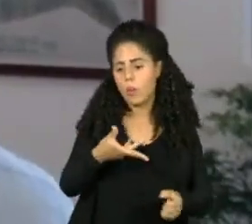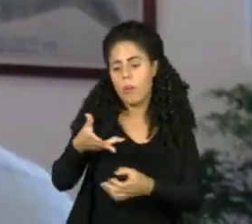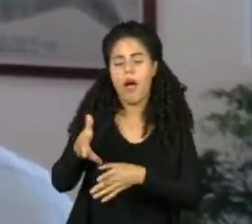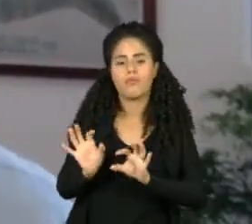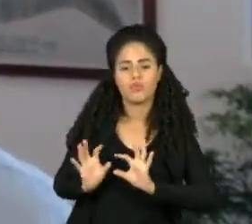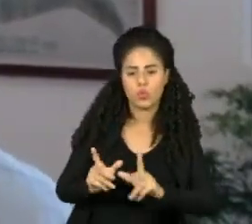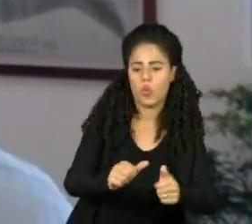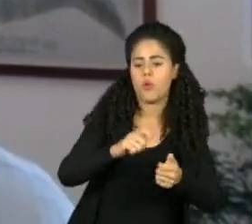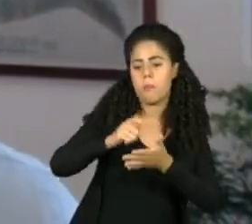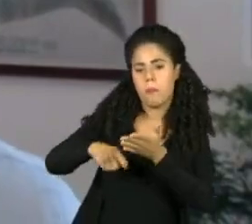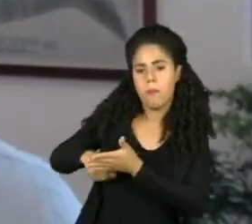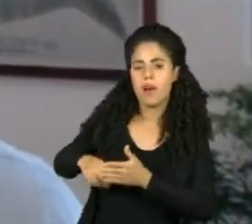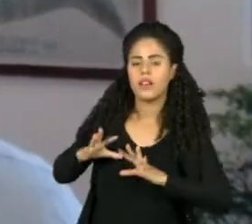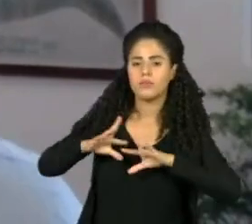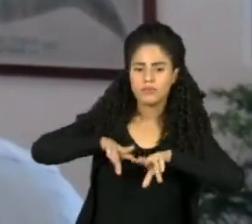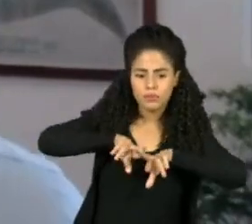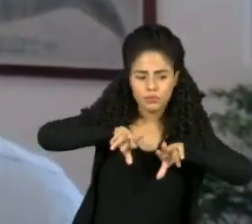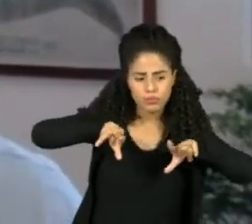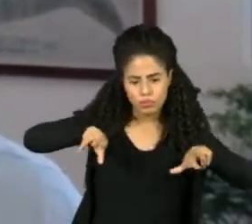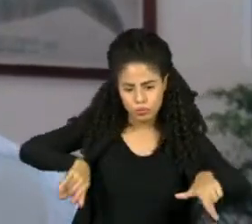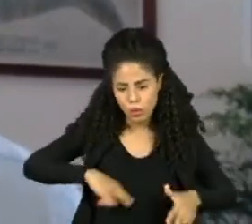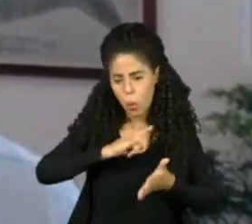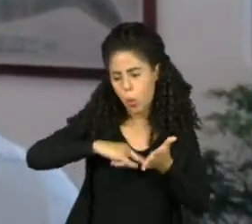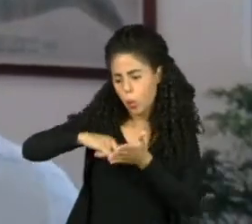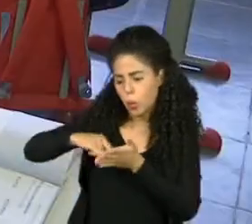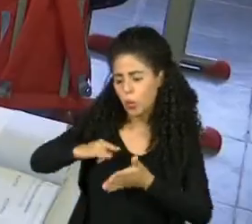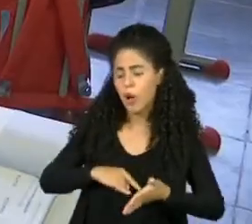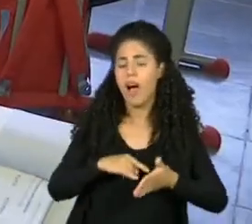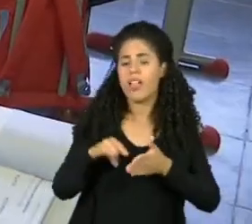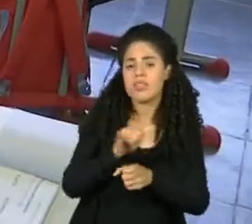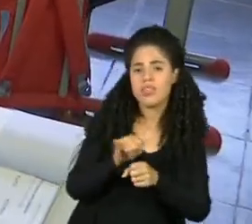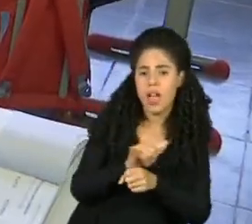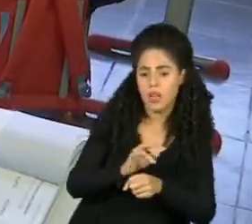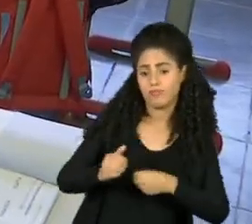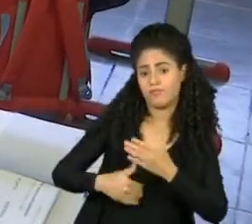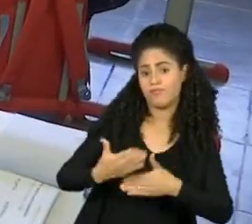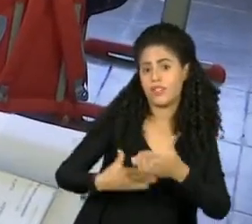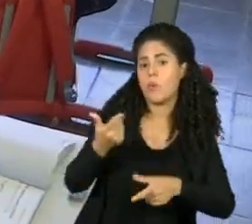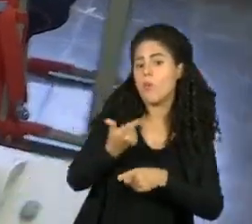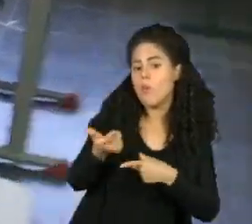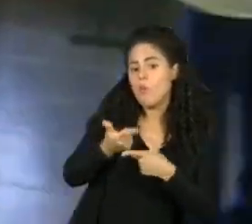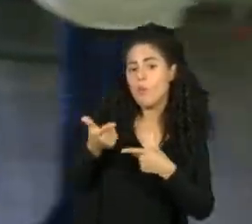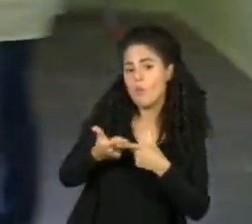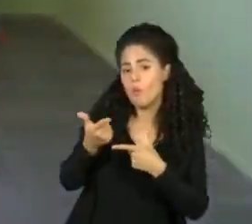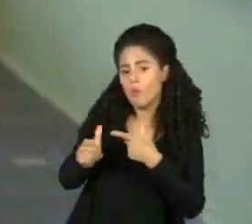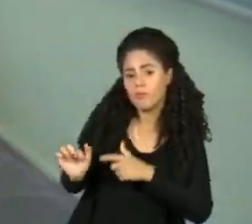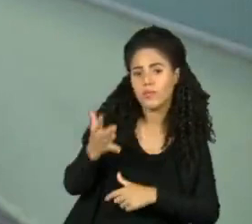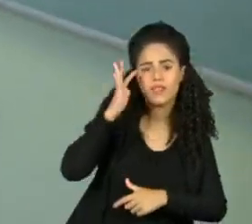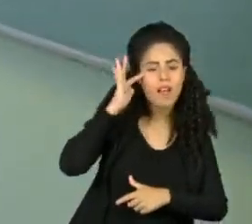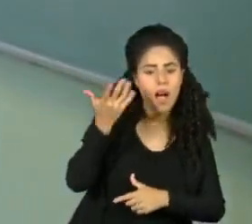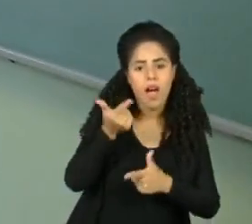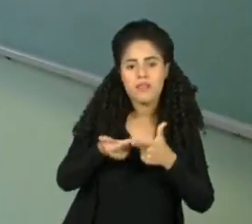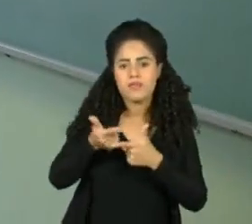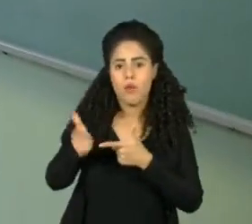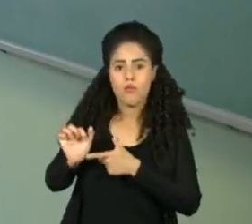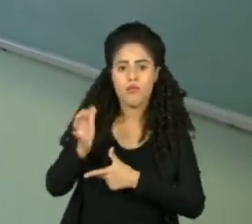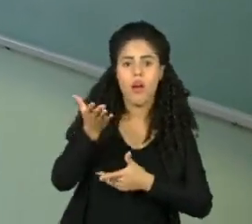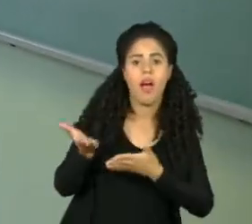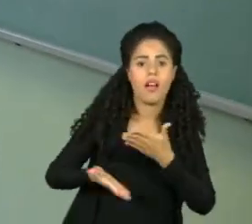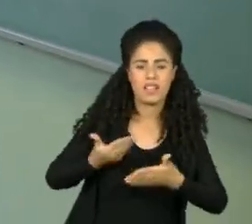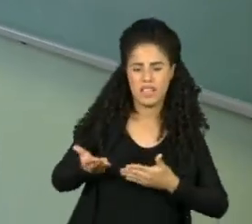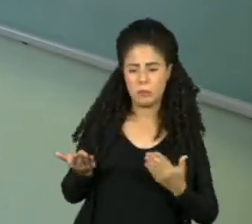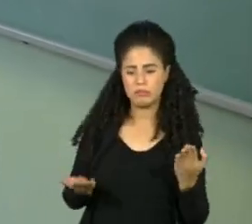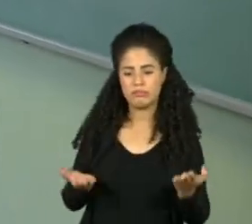inovações metodológicas, tentativas diferentes de enfrentar o problema. Agora, o cenário ruim é que tem muita